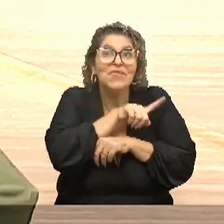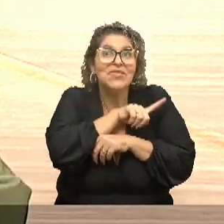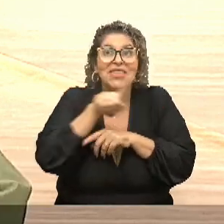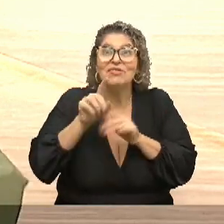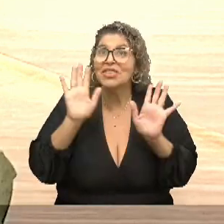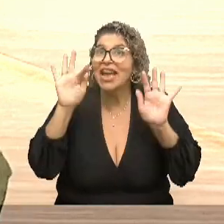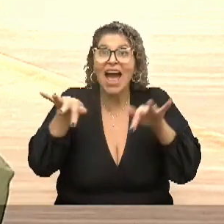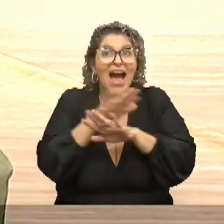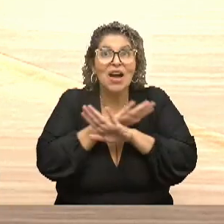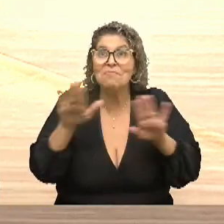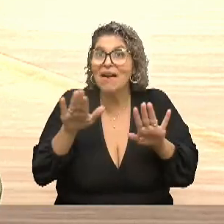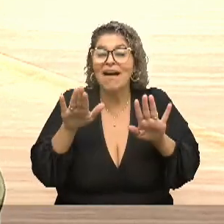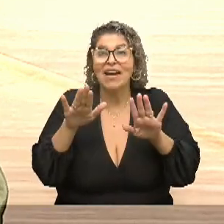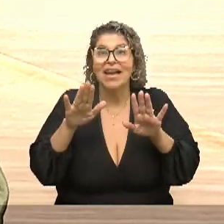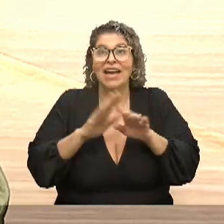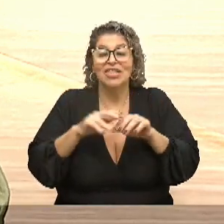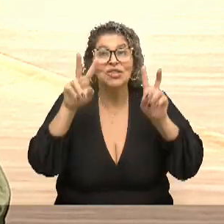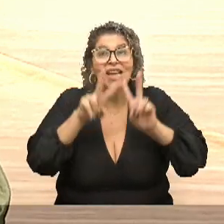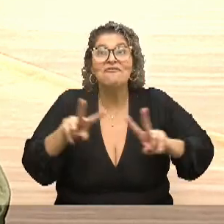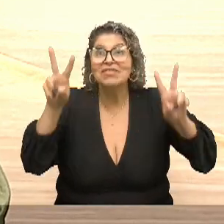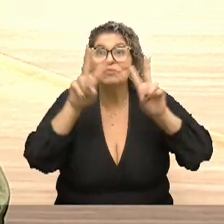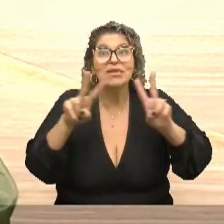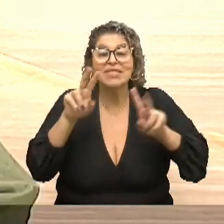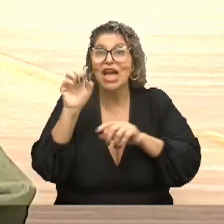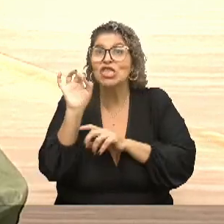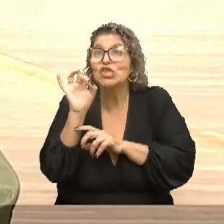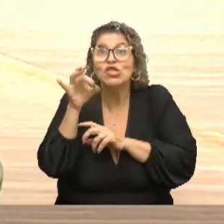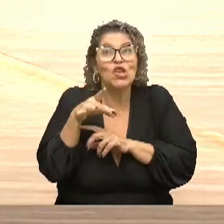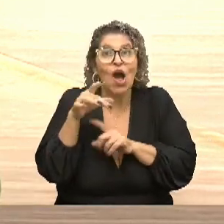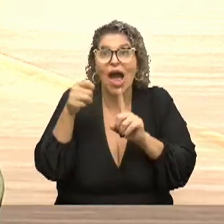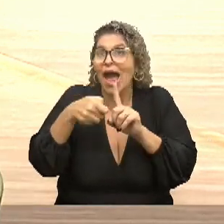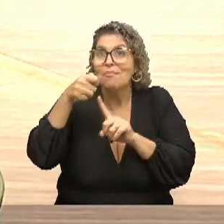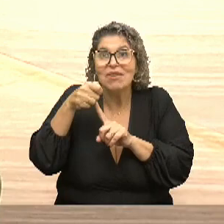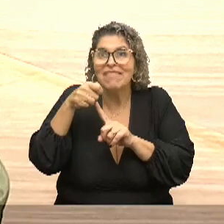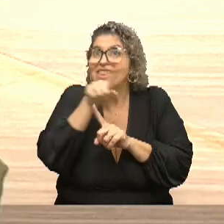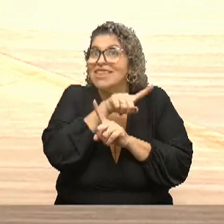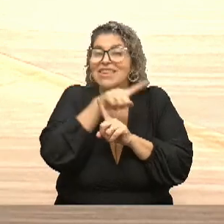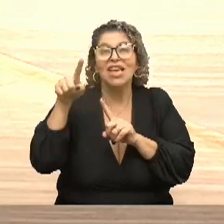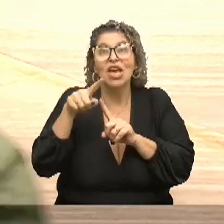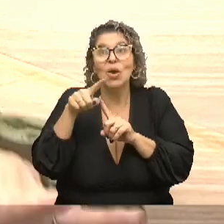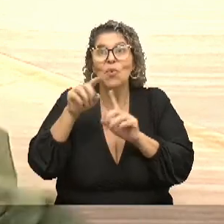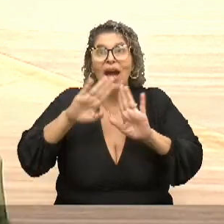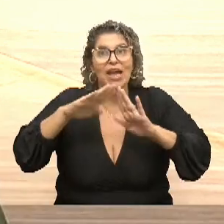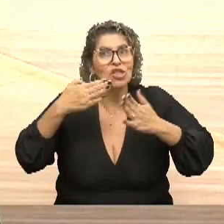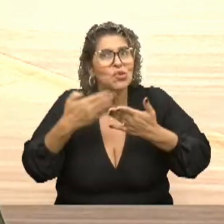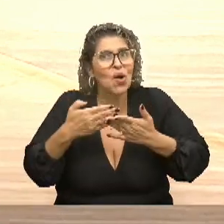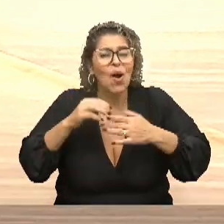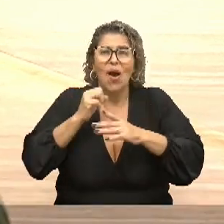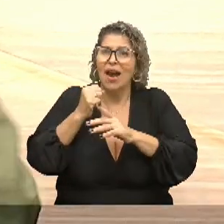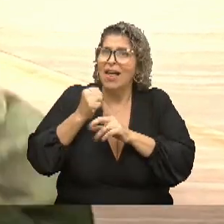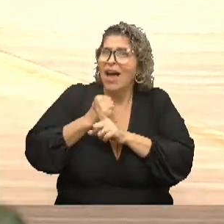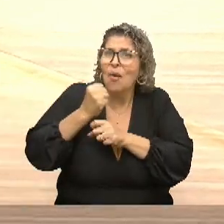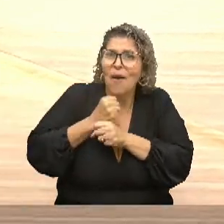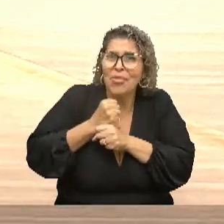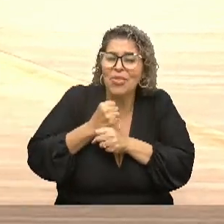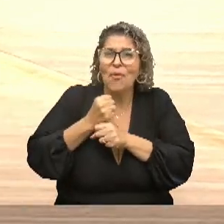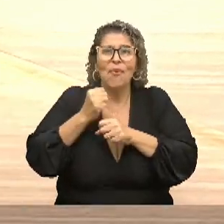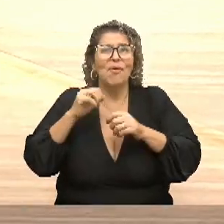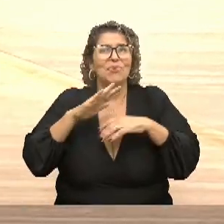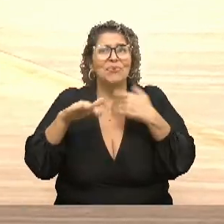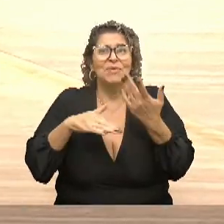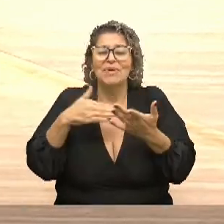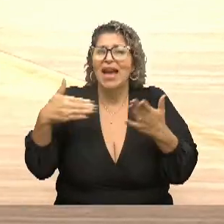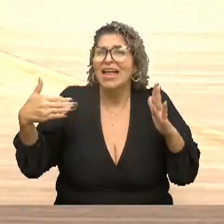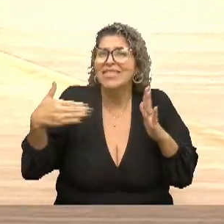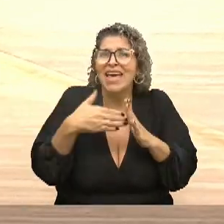A gente não quer ter visibilidade só em abril. É o ano todo. A questão da escola é o ano todo, a saúde é o ano todo, o problema é gente